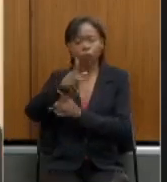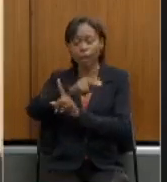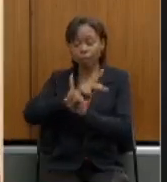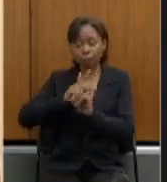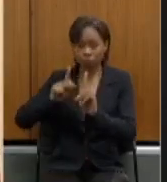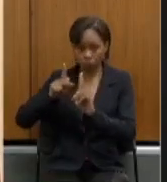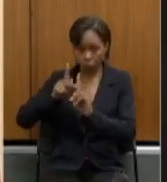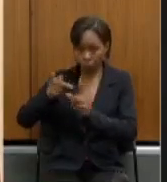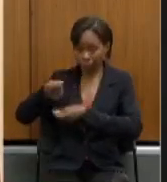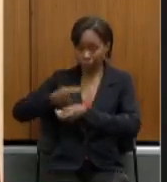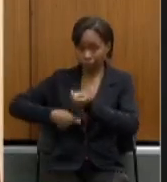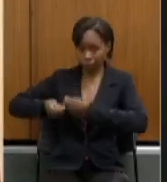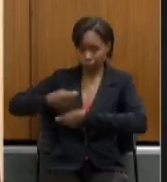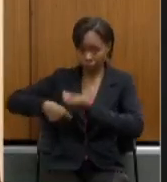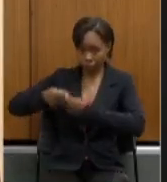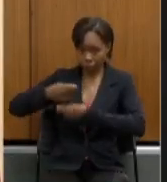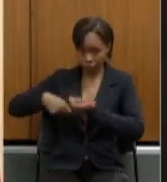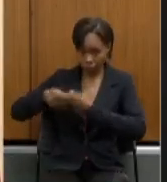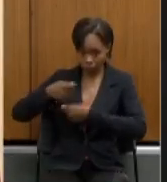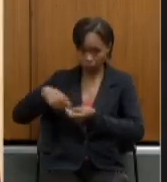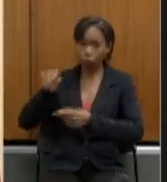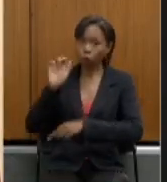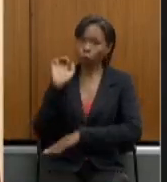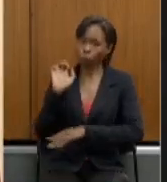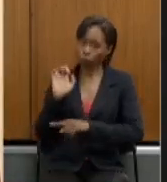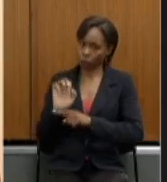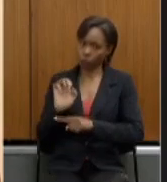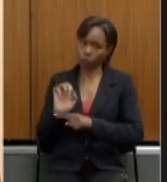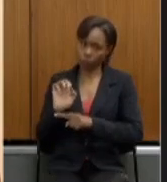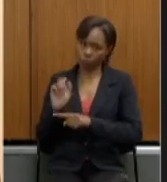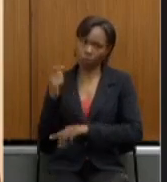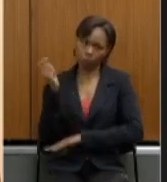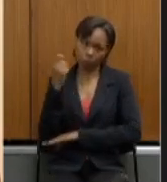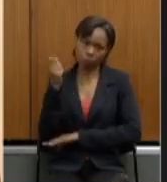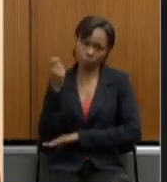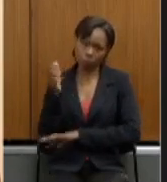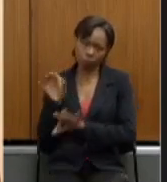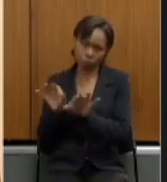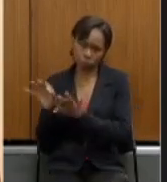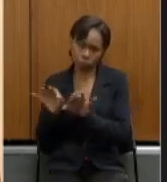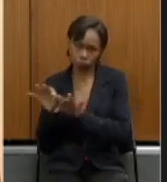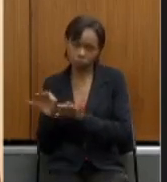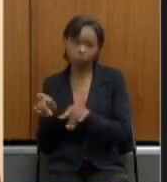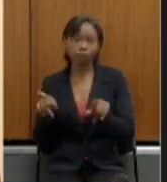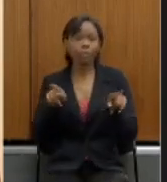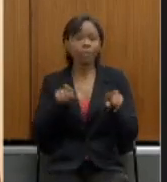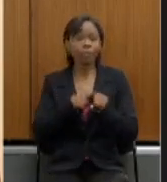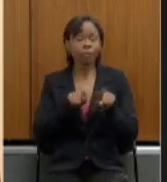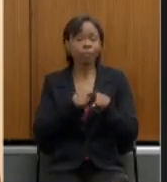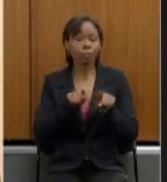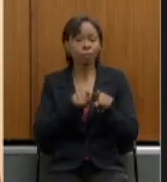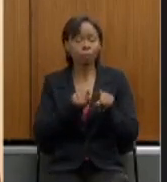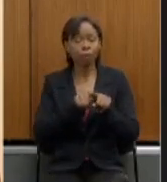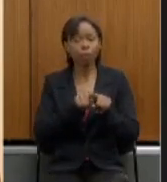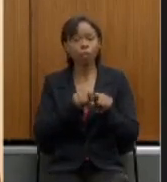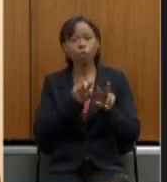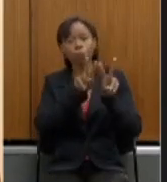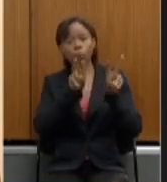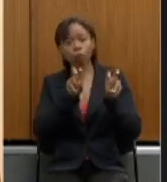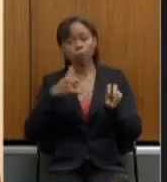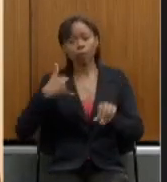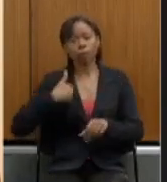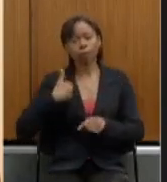administrativa que o estado vinha ali operando e também a previsão das idades mínimas em